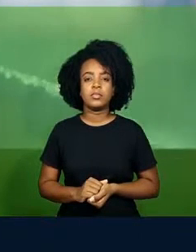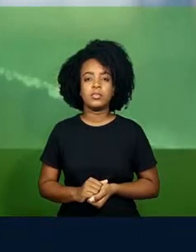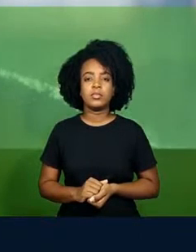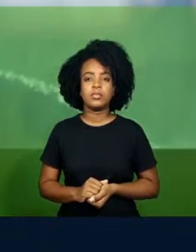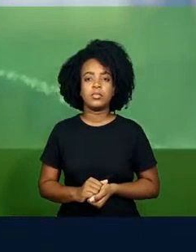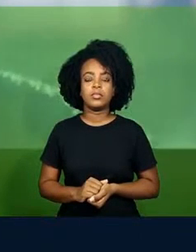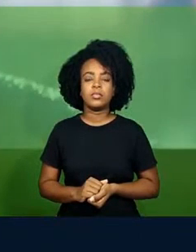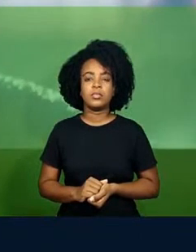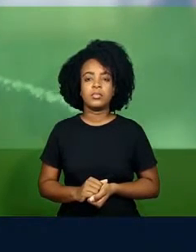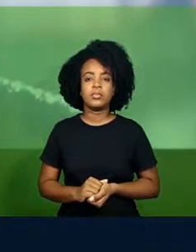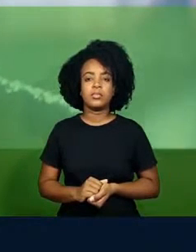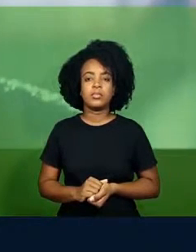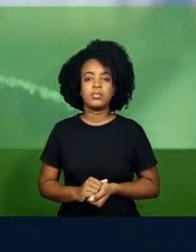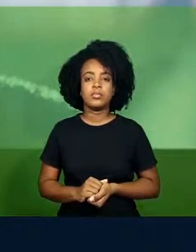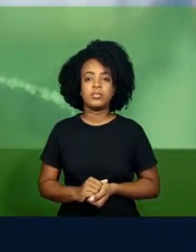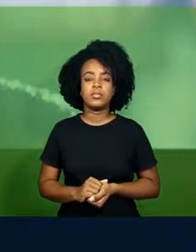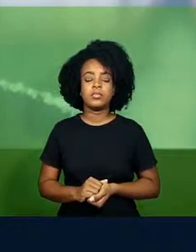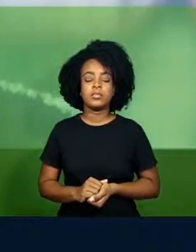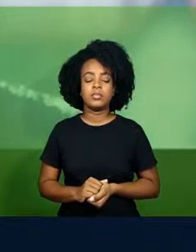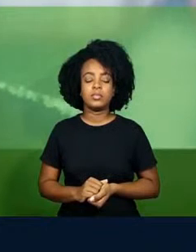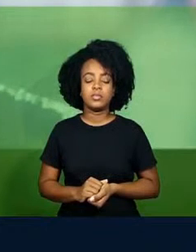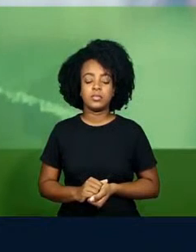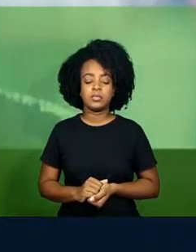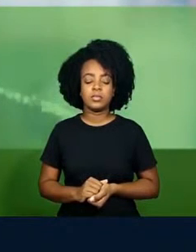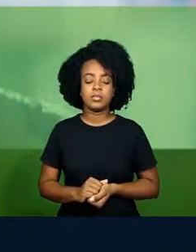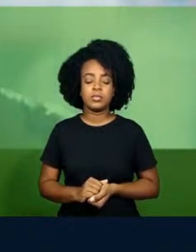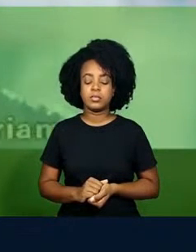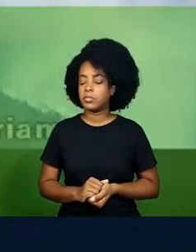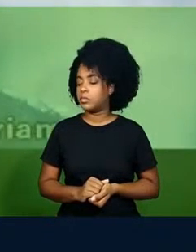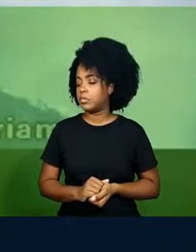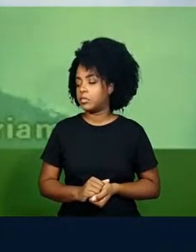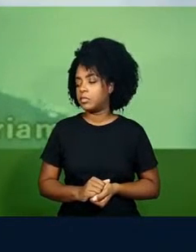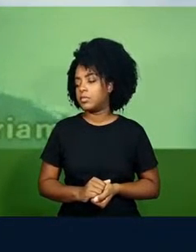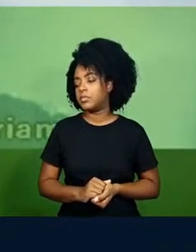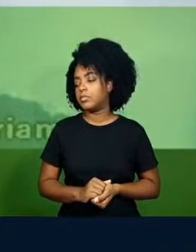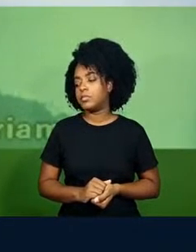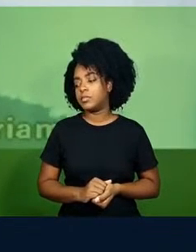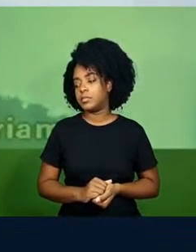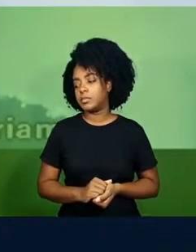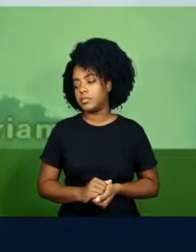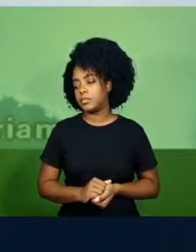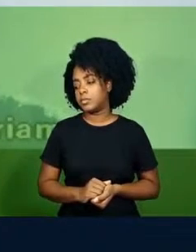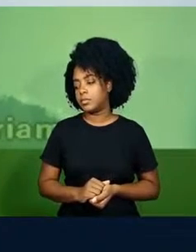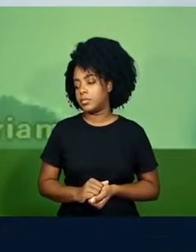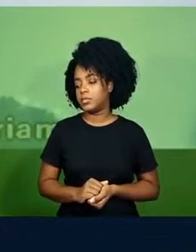I've seen things you people wouldn't believe.